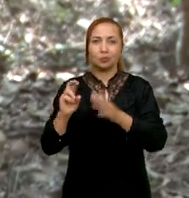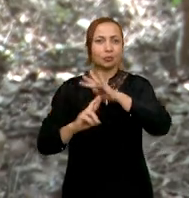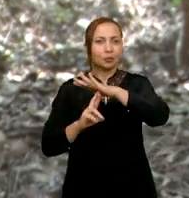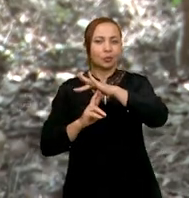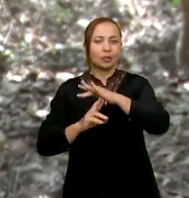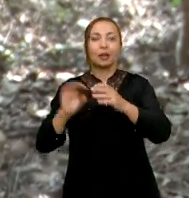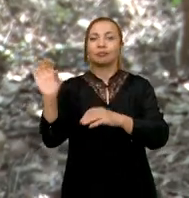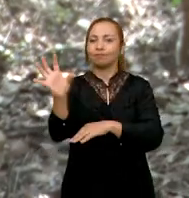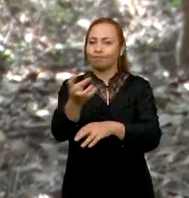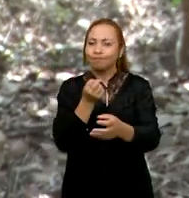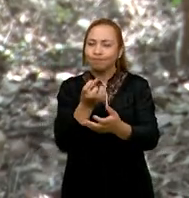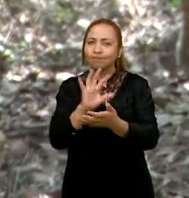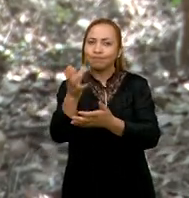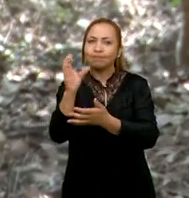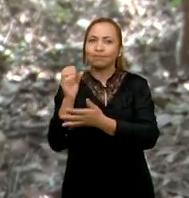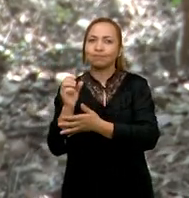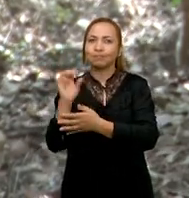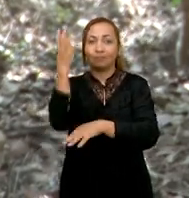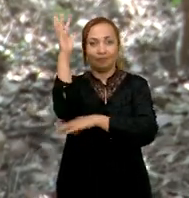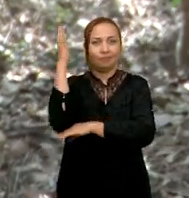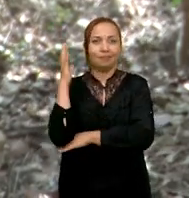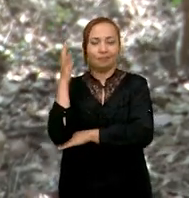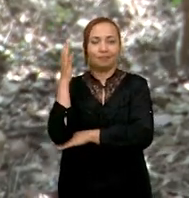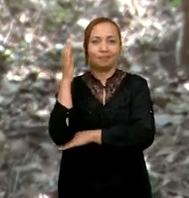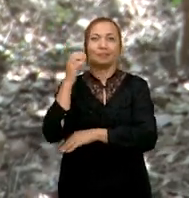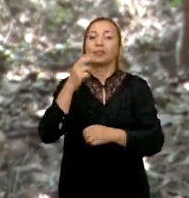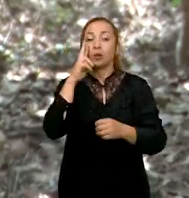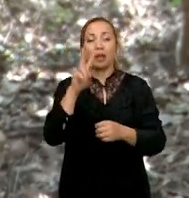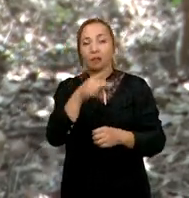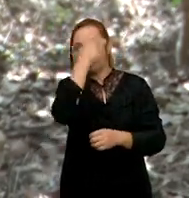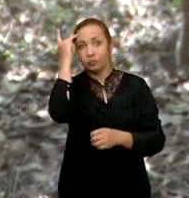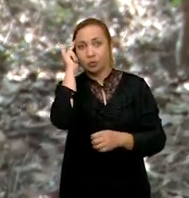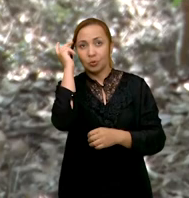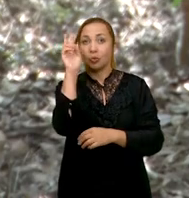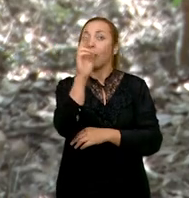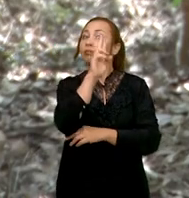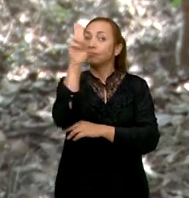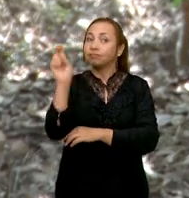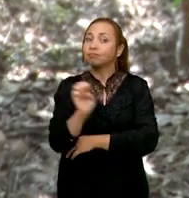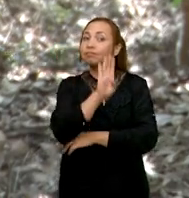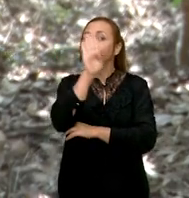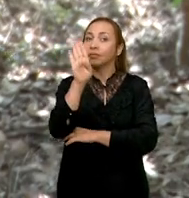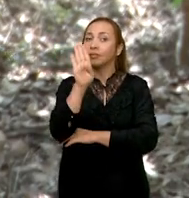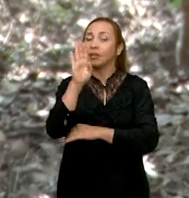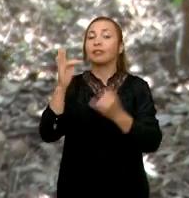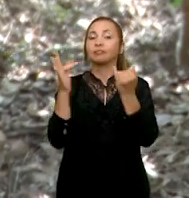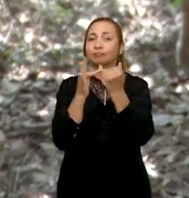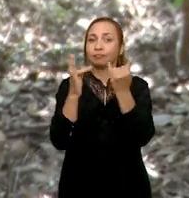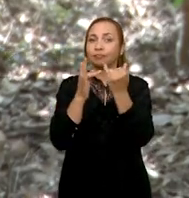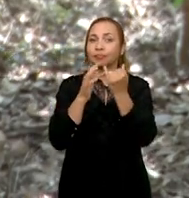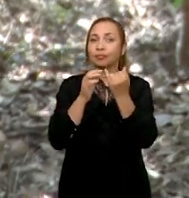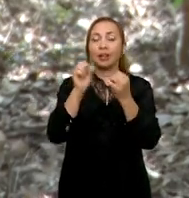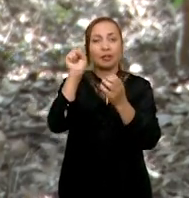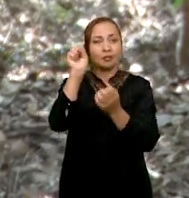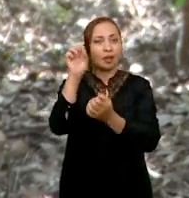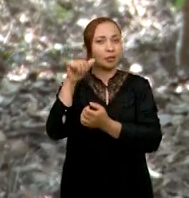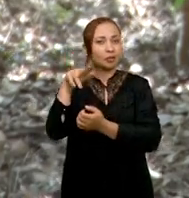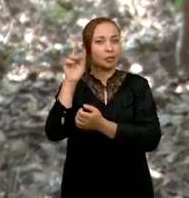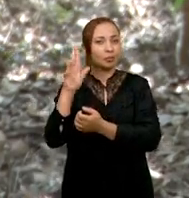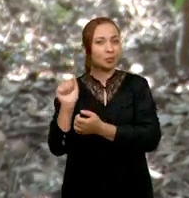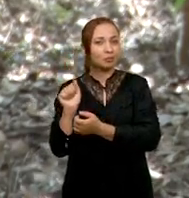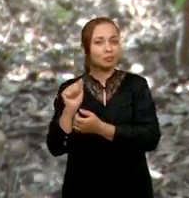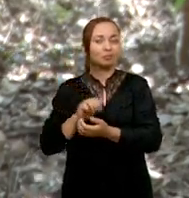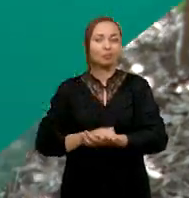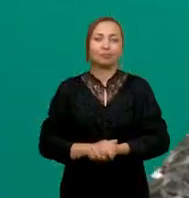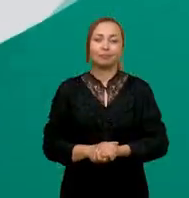extrai informações dos anéis de crescimento no caule das árvores. Os cientistas da Universidade Federal de Sergipe explicam o assunto pra gente.